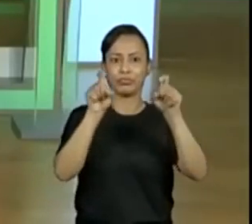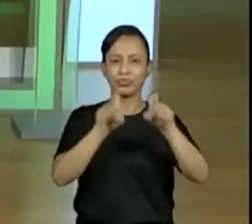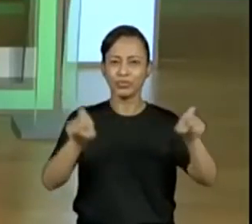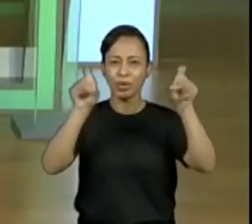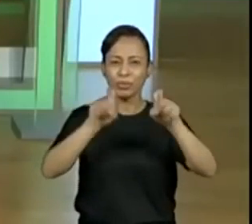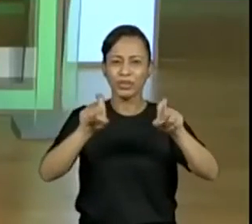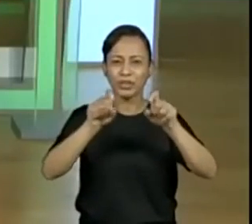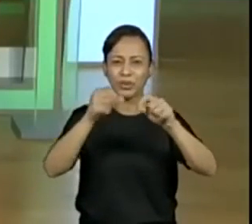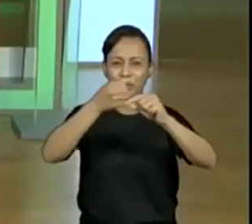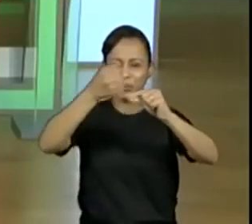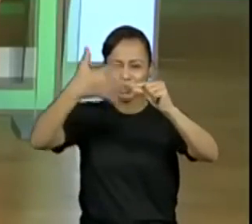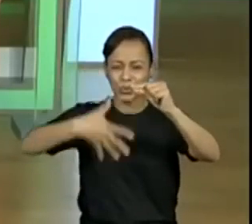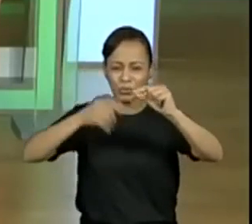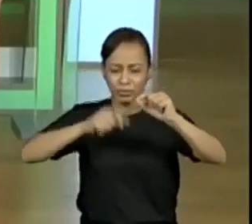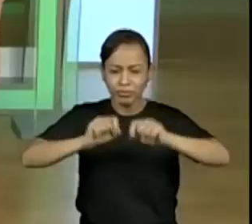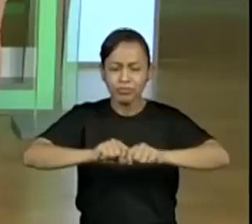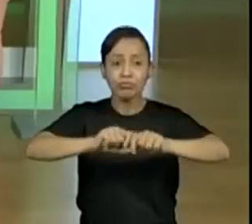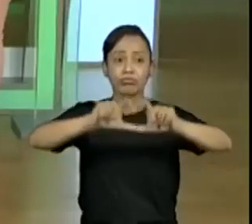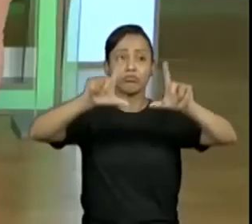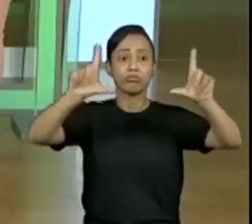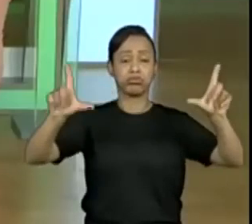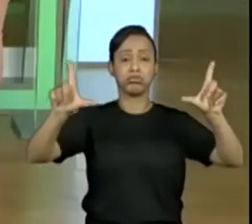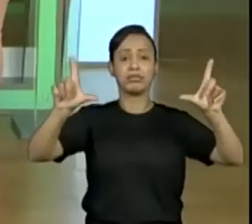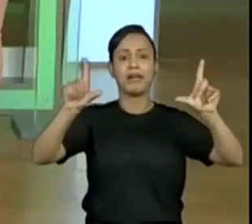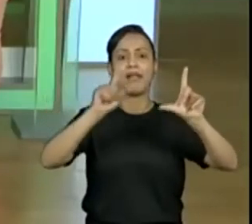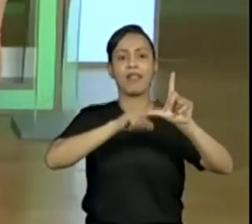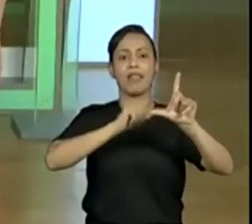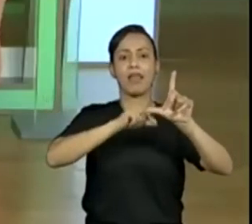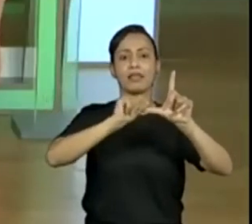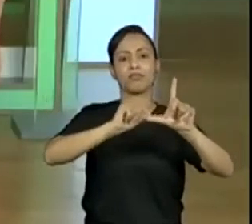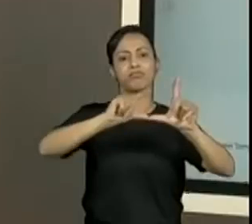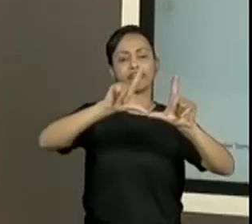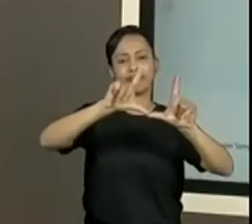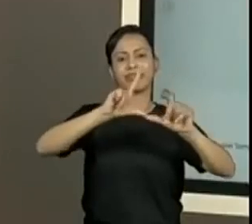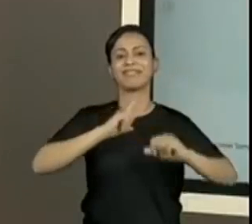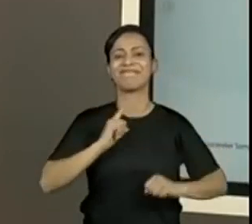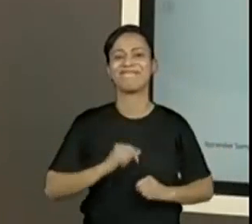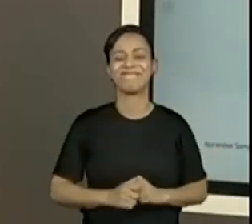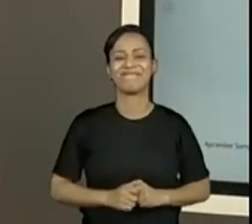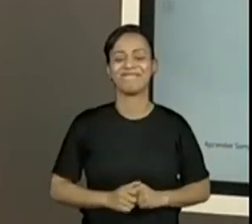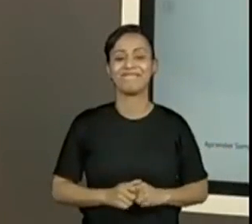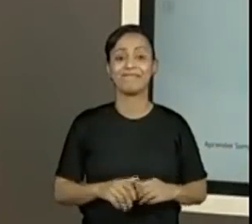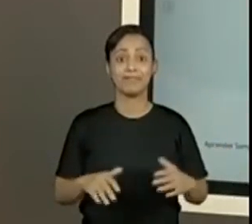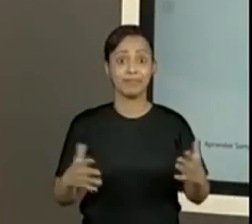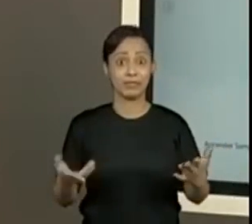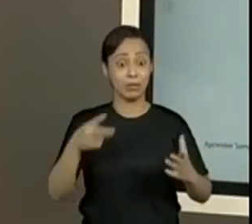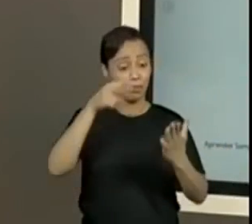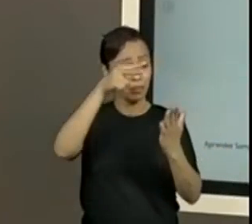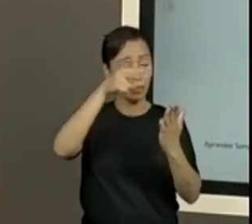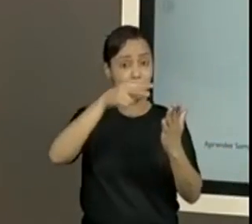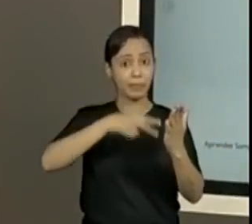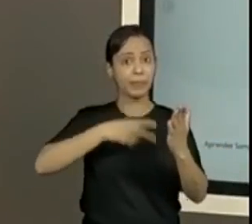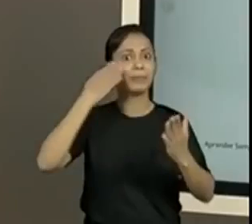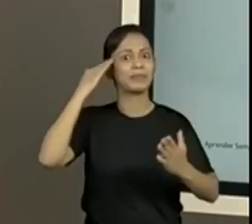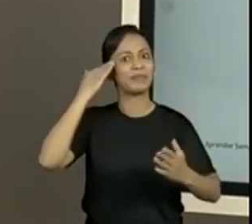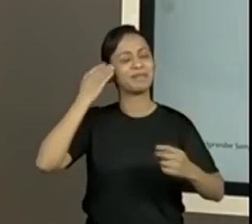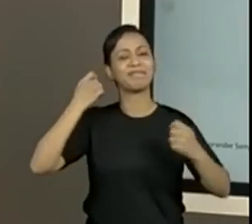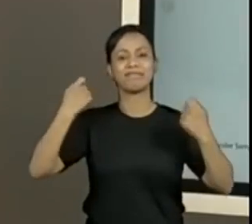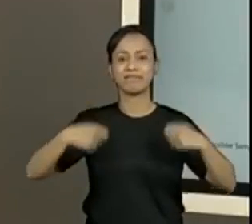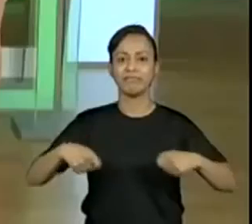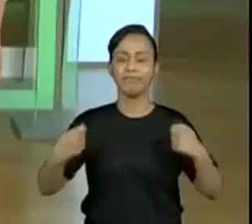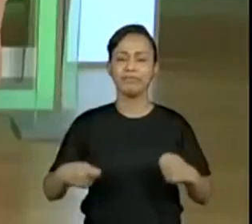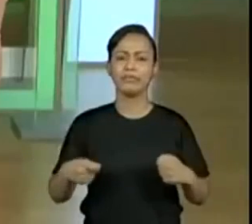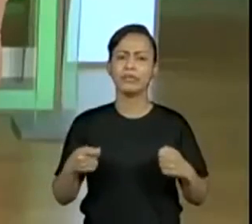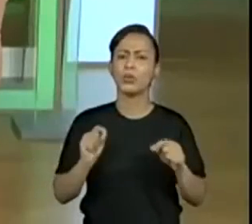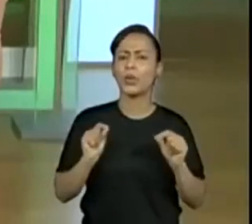essa a sensação que a gente quer que vocês tenham. Exatamente. Por isso que a compreensão e a leitura estão sendo juntas, porque faz parte a gente trazer todo